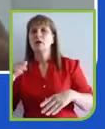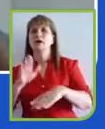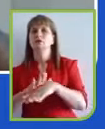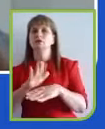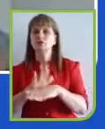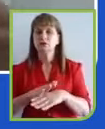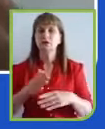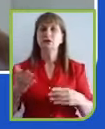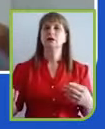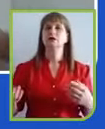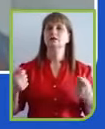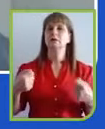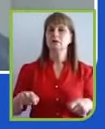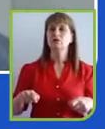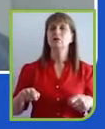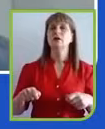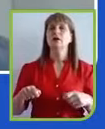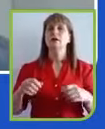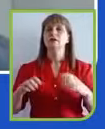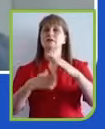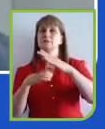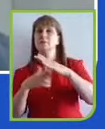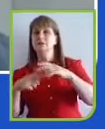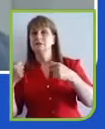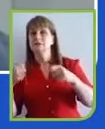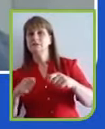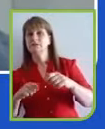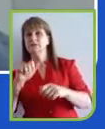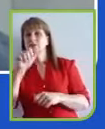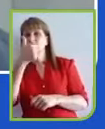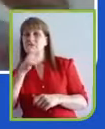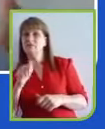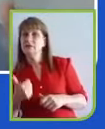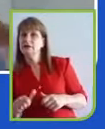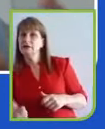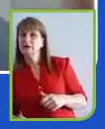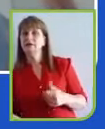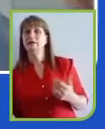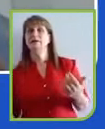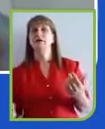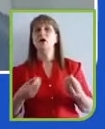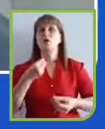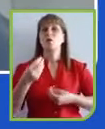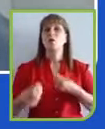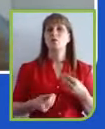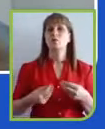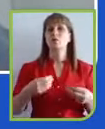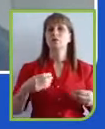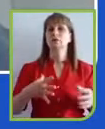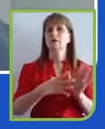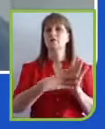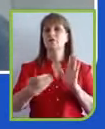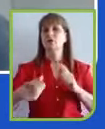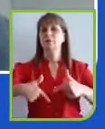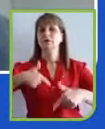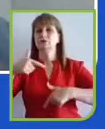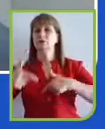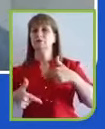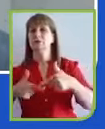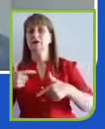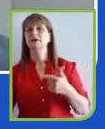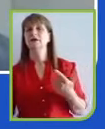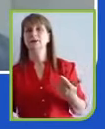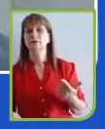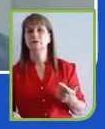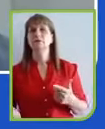muito a repensar o papel empresarial e, como você colocou, fluir mais para a colaboração, colocar mais à